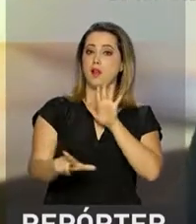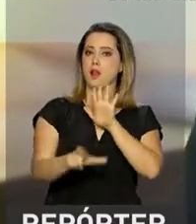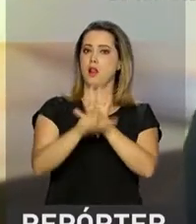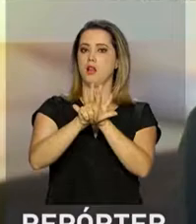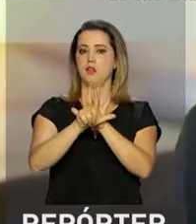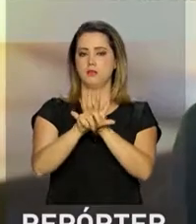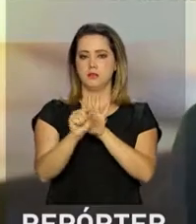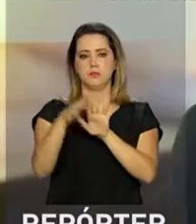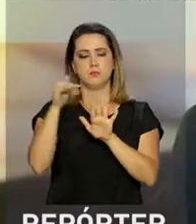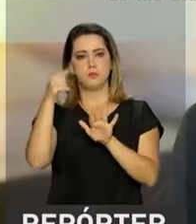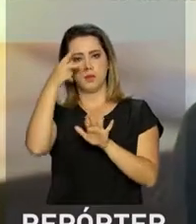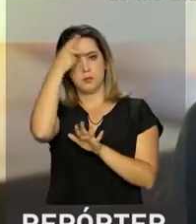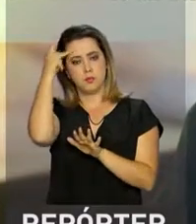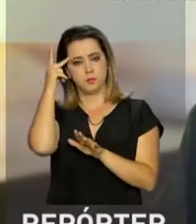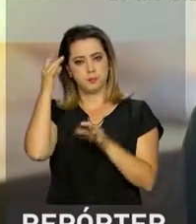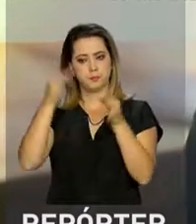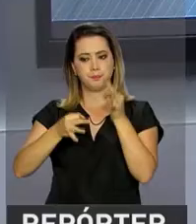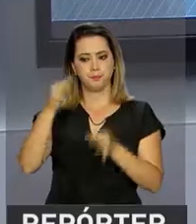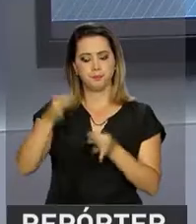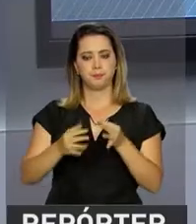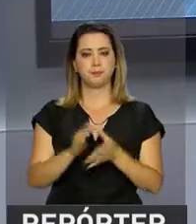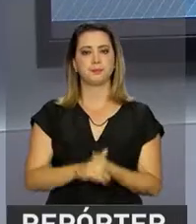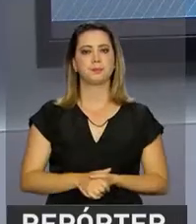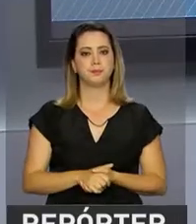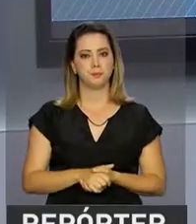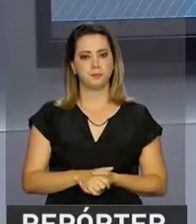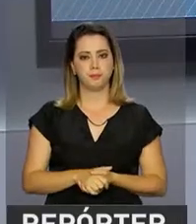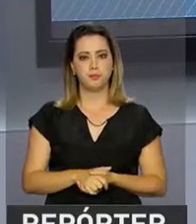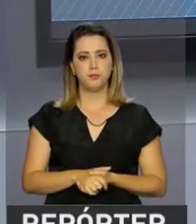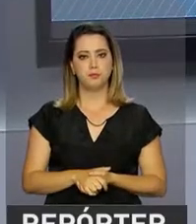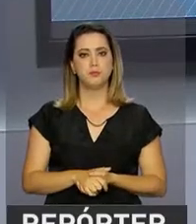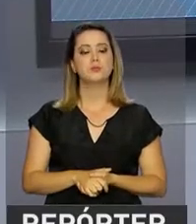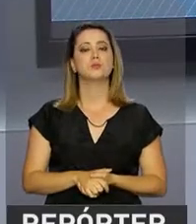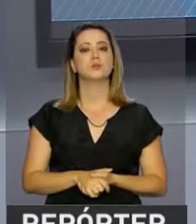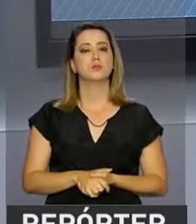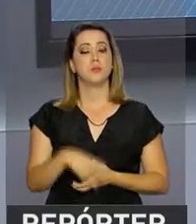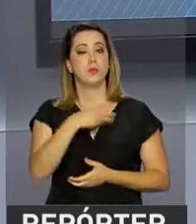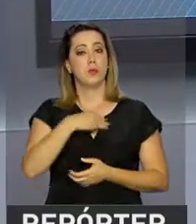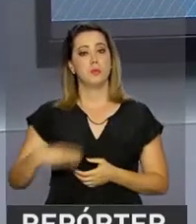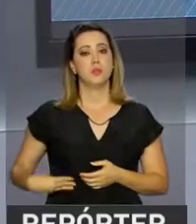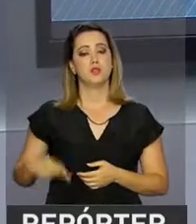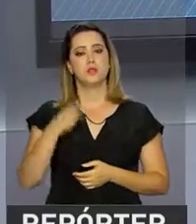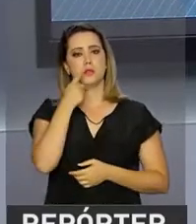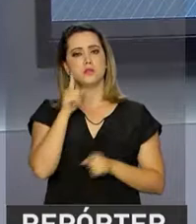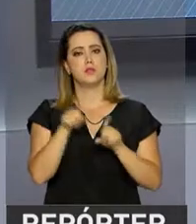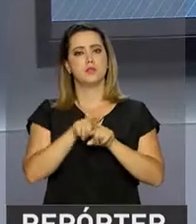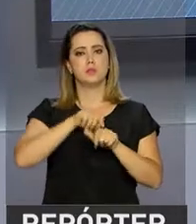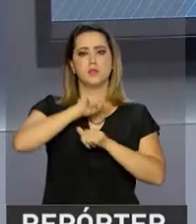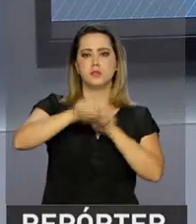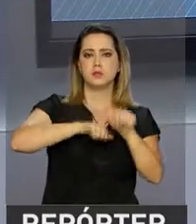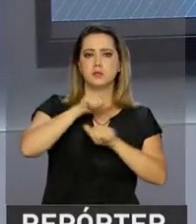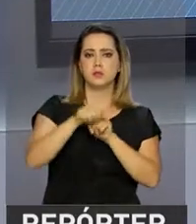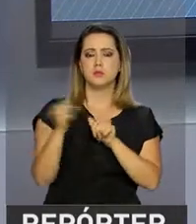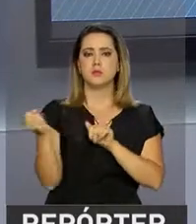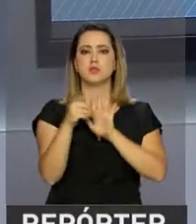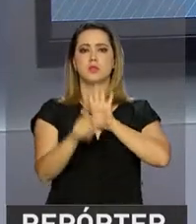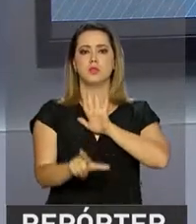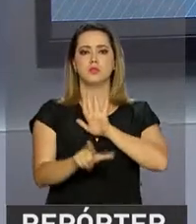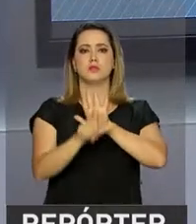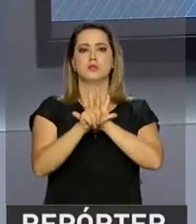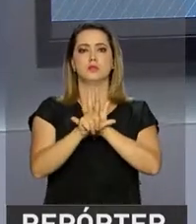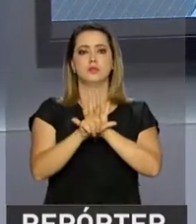para a autoridade judiciária. O ministro falou também das alterações na modernização da